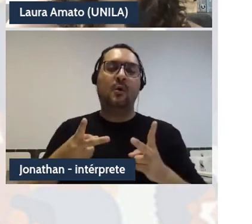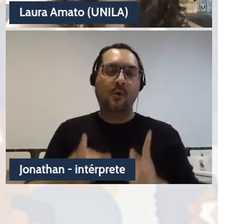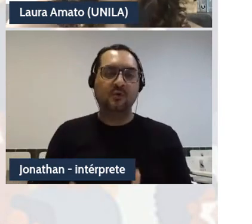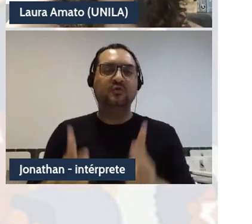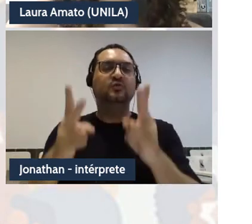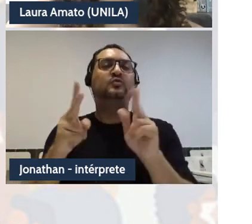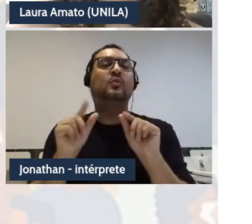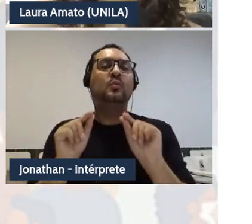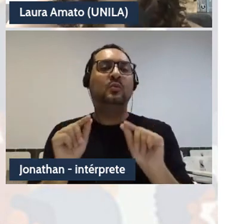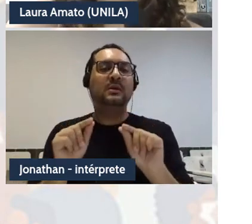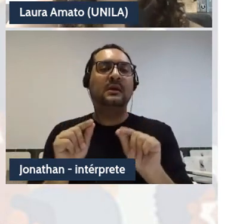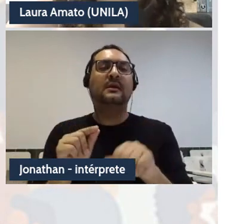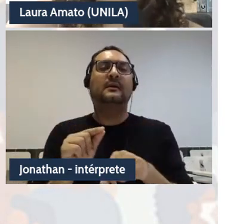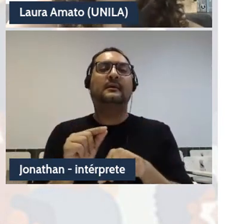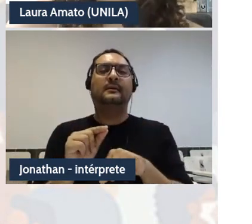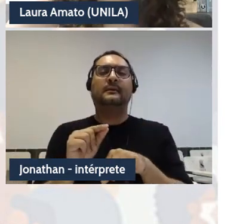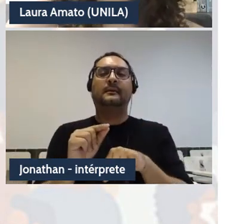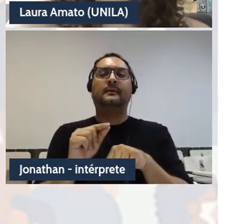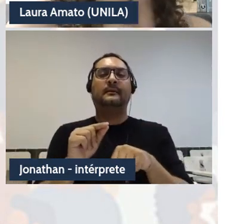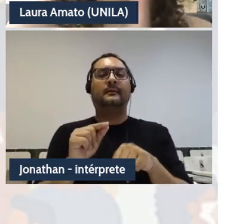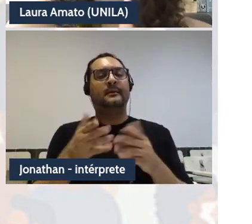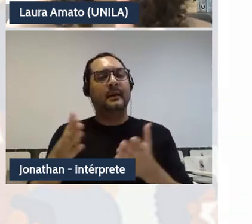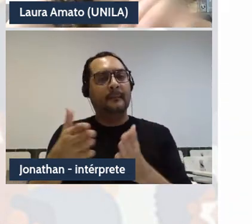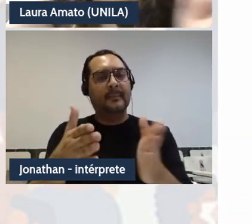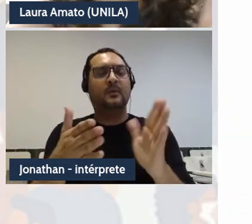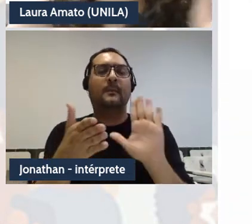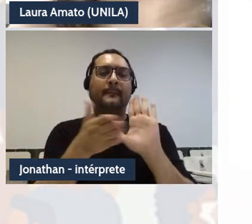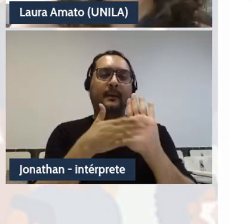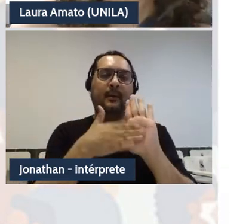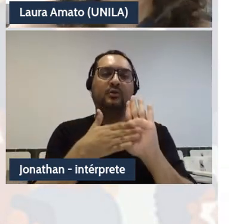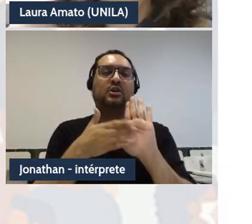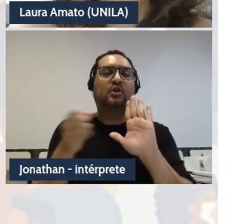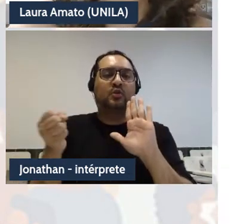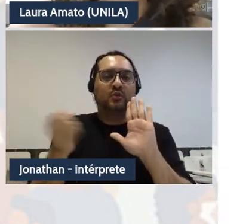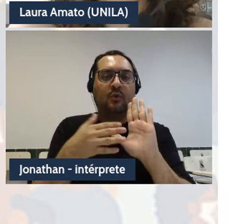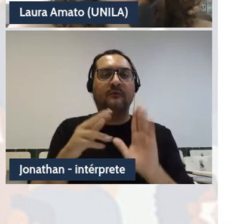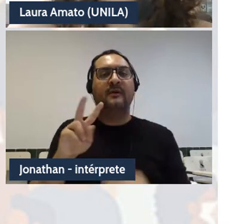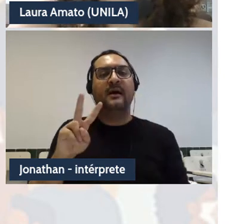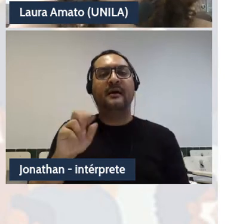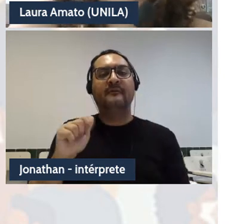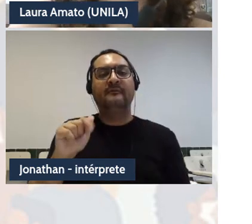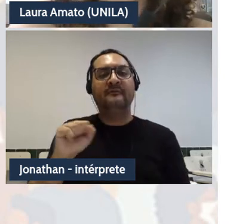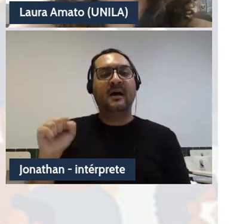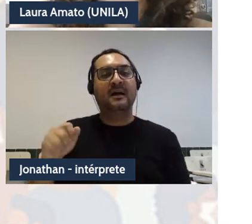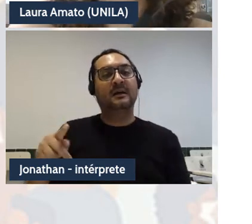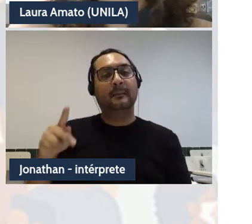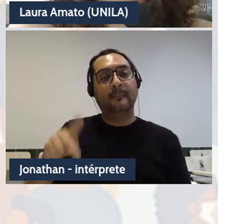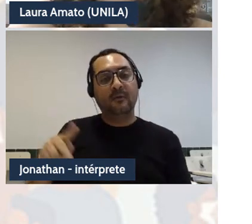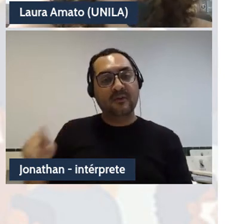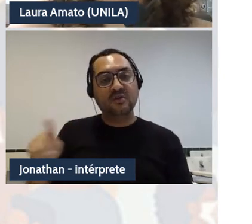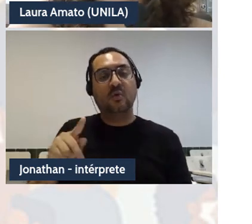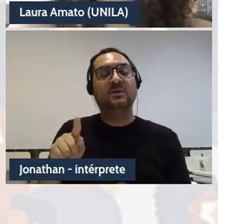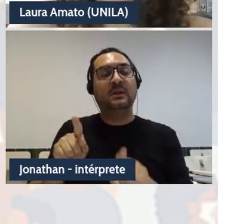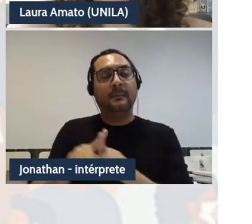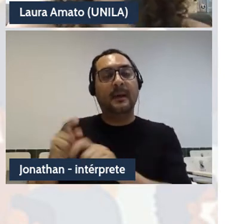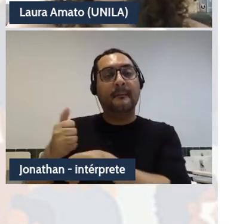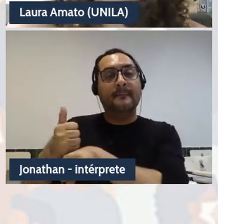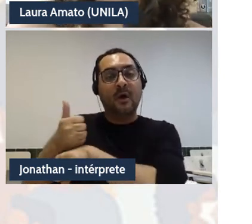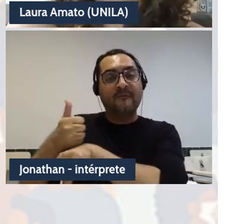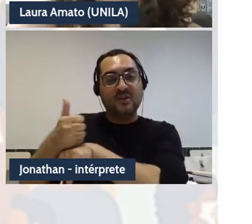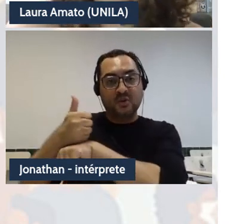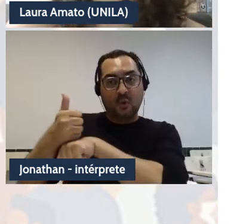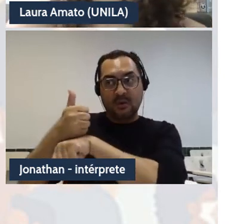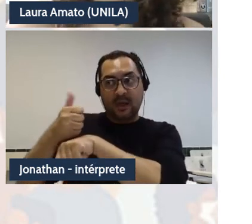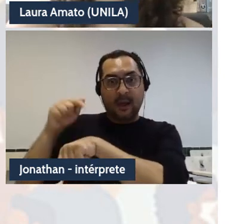de cursos com propostas inovadoras a ocupação de vagas por professores, por profissionais que colocam de forma